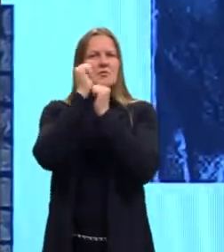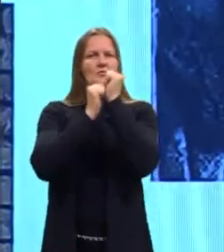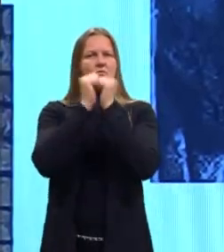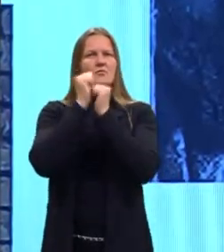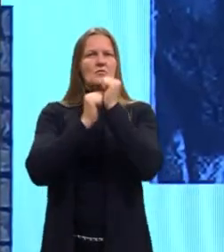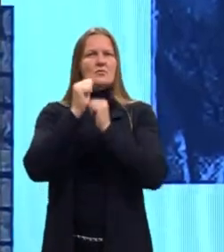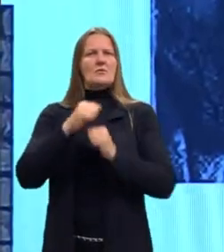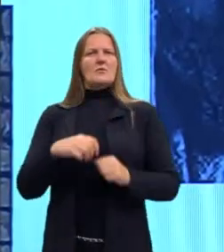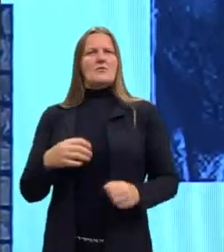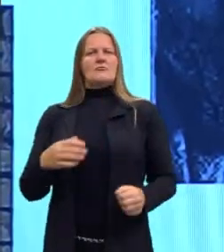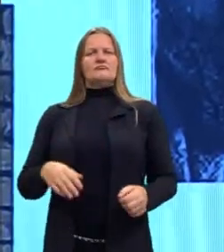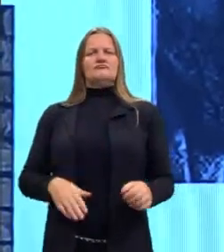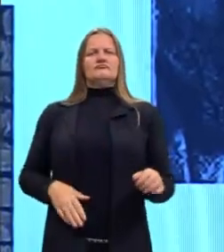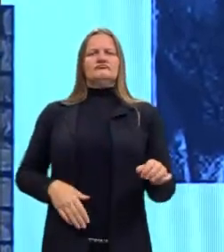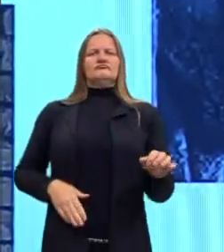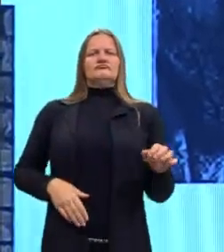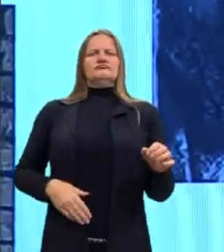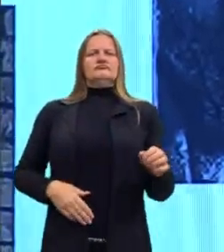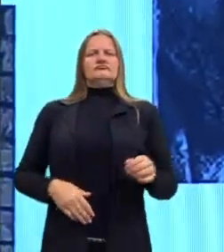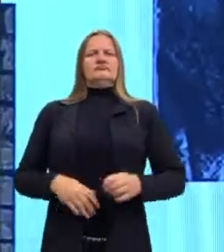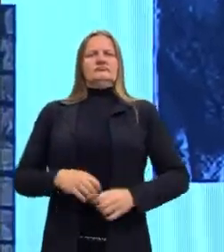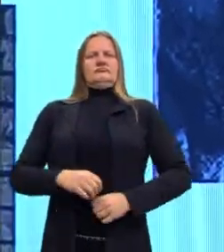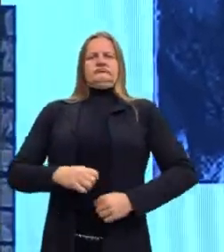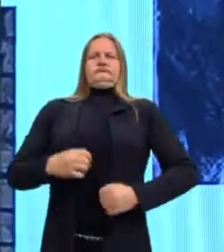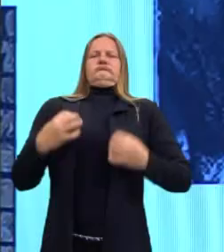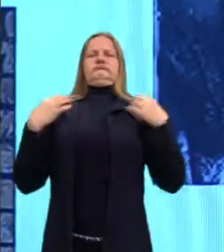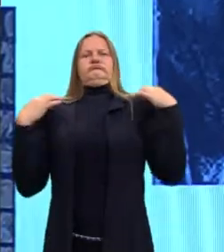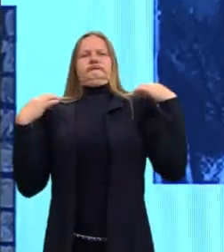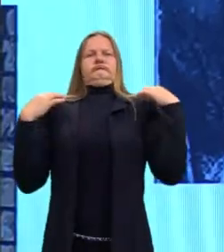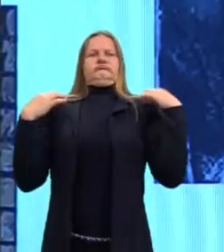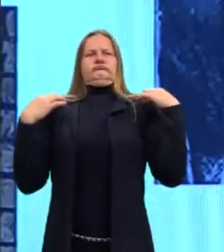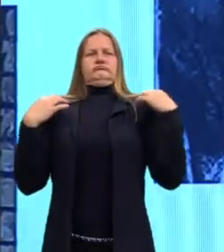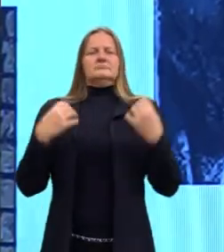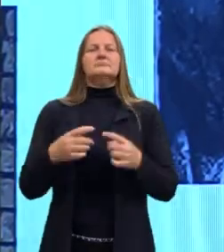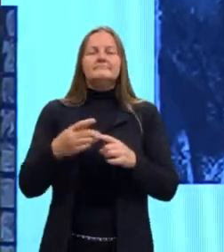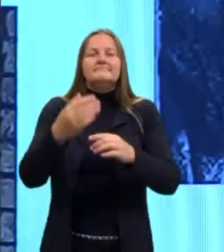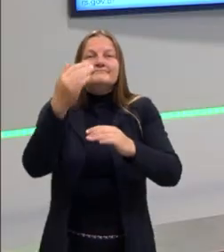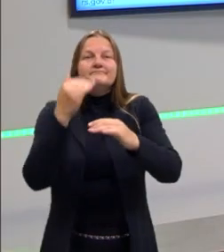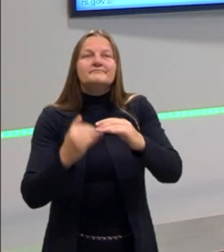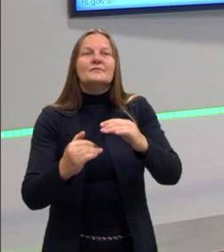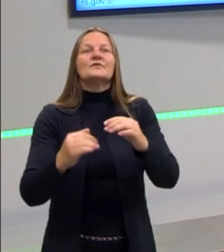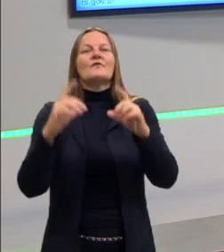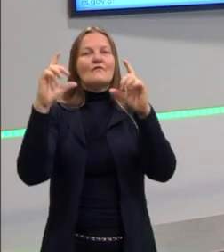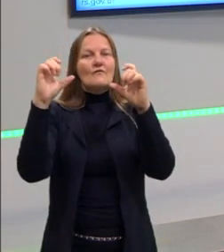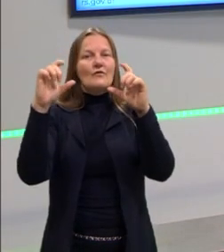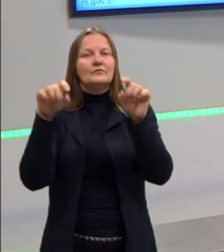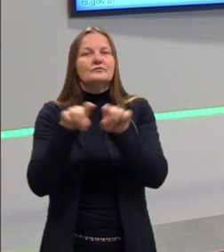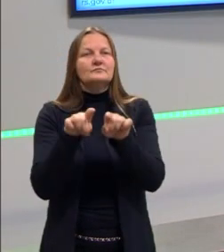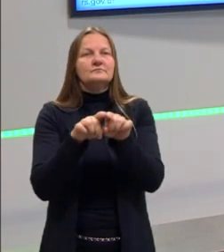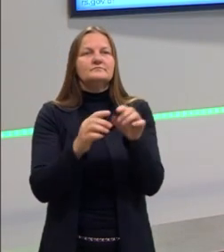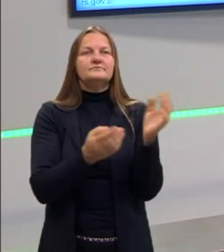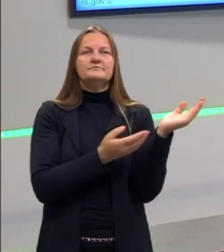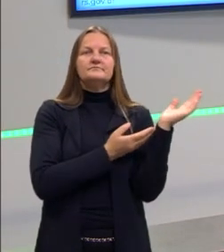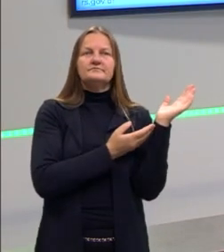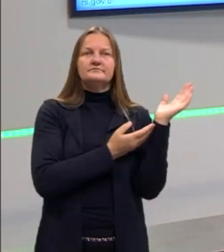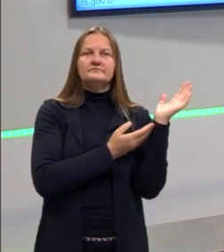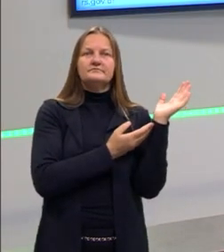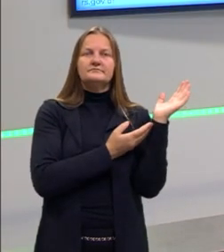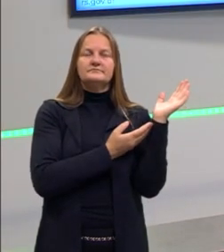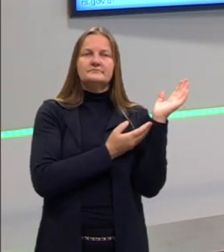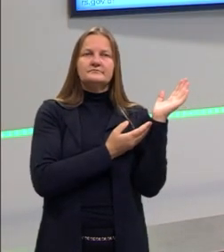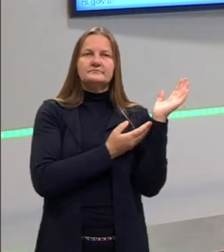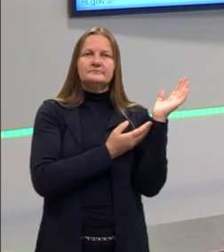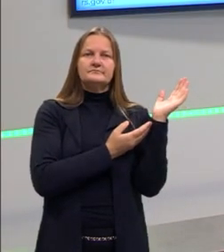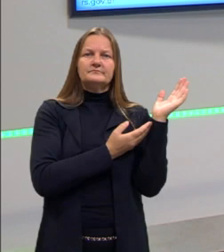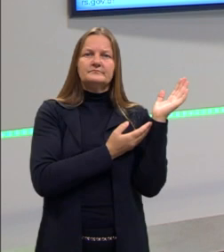Mostrando aí que eles são, né, pomposos, aquela coisa toda. E embaixo eu trago uma outra imagem, justamente isso.